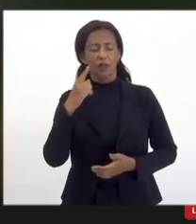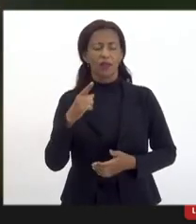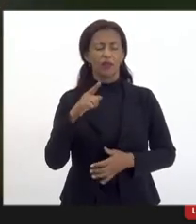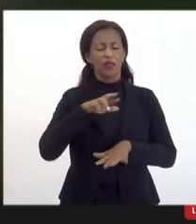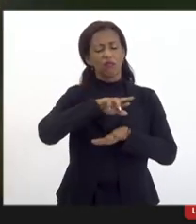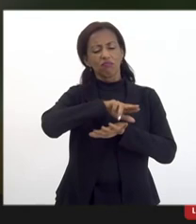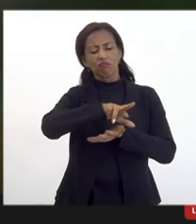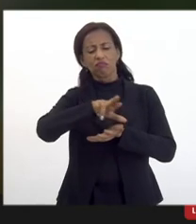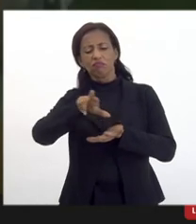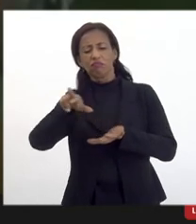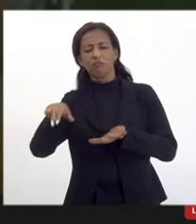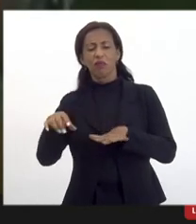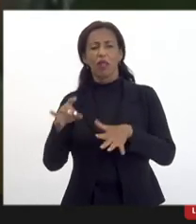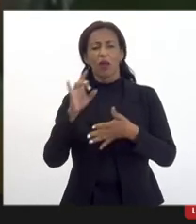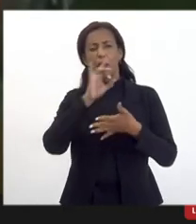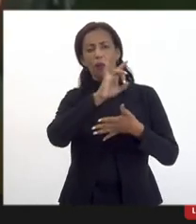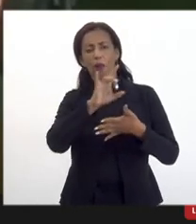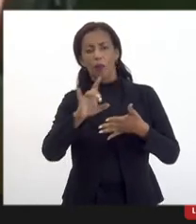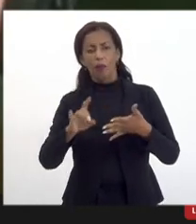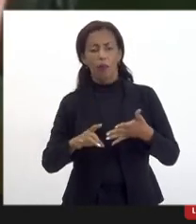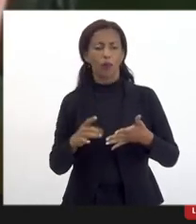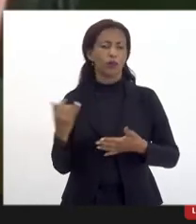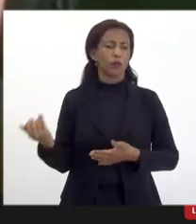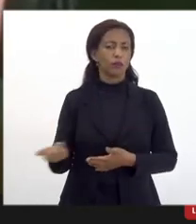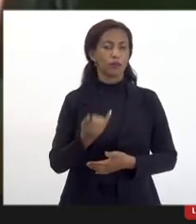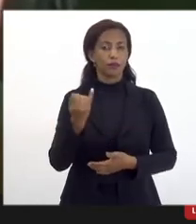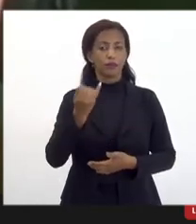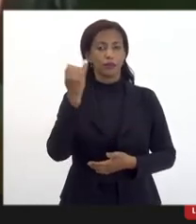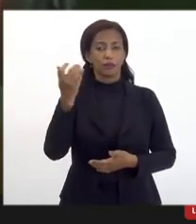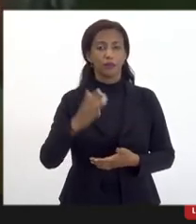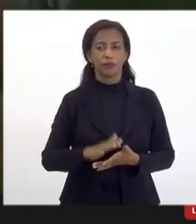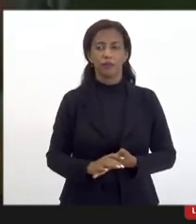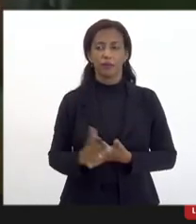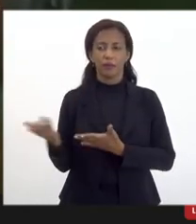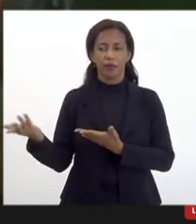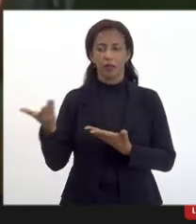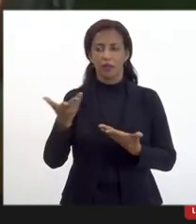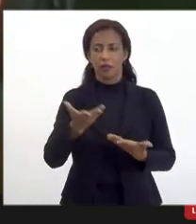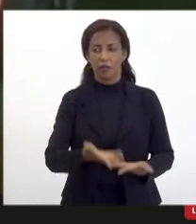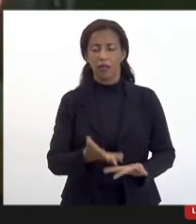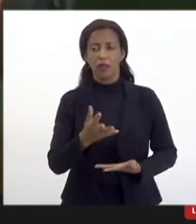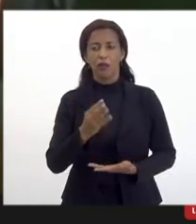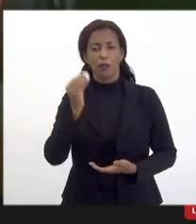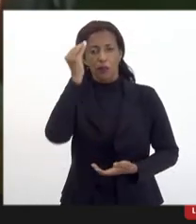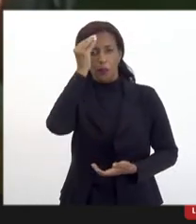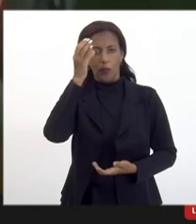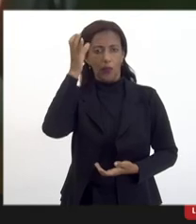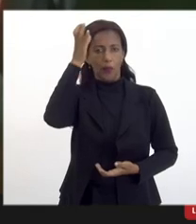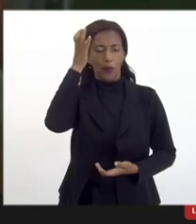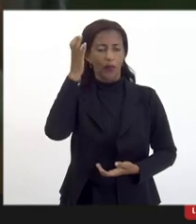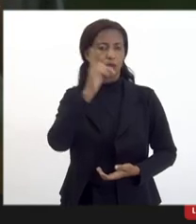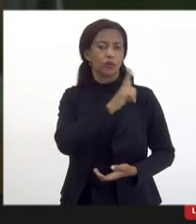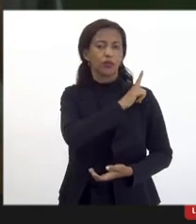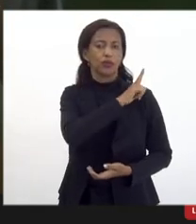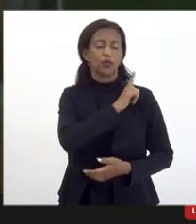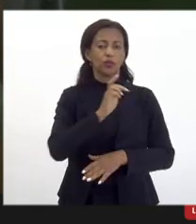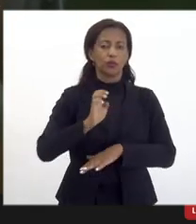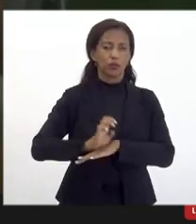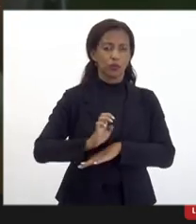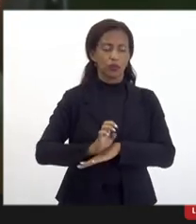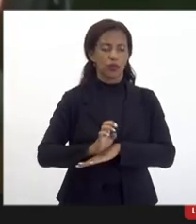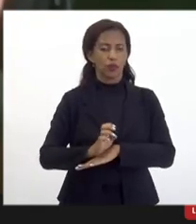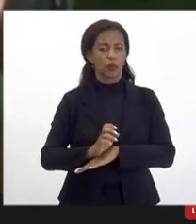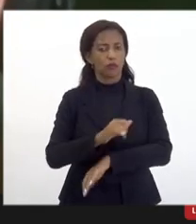que eu considero que são absolutamente essenciais para serem trazidos para o conhecimento dos gestores do estado do Rio de